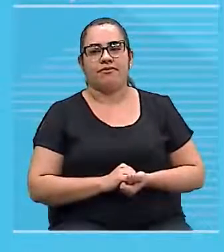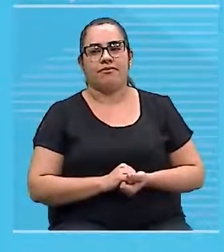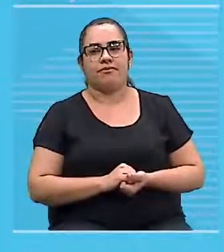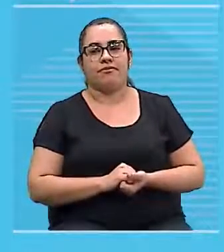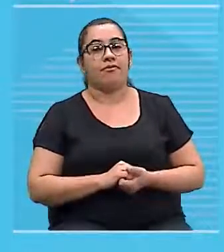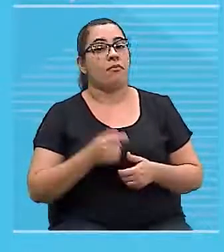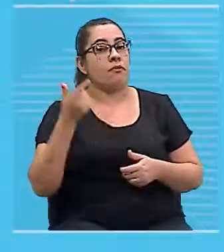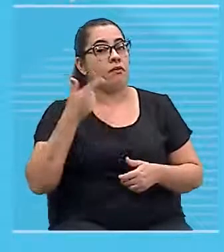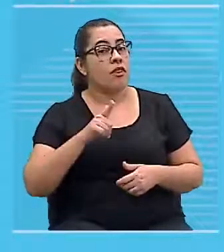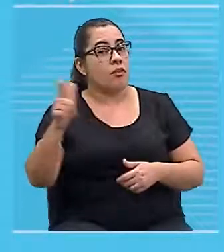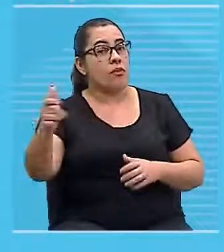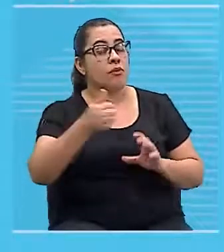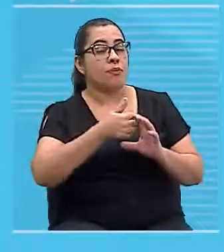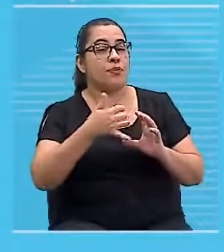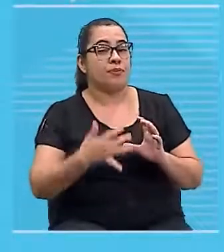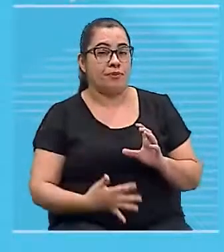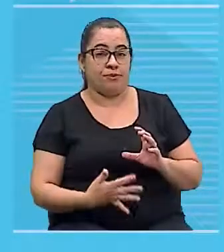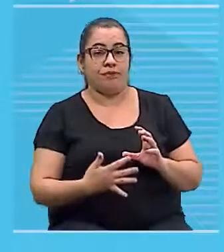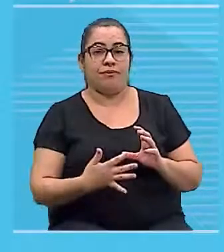Próxima característica.